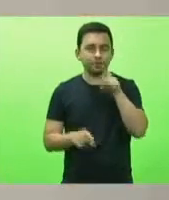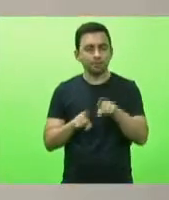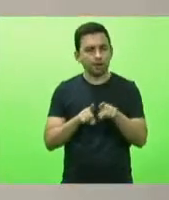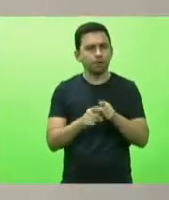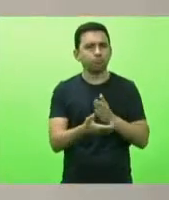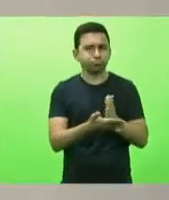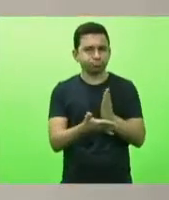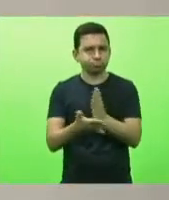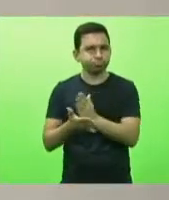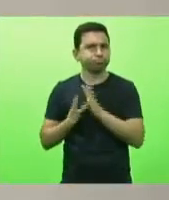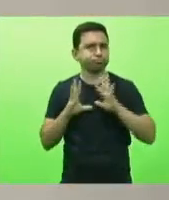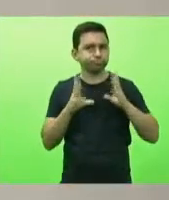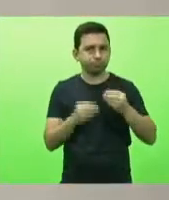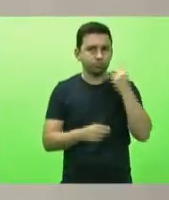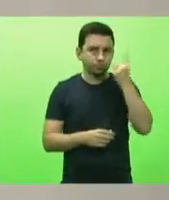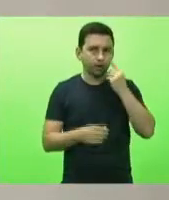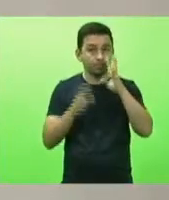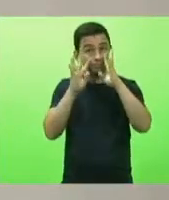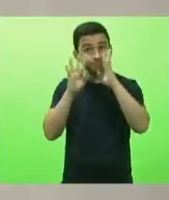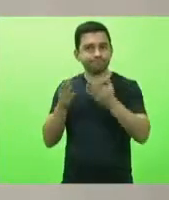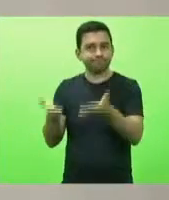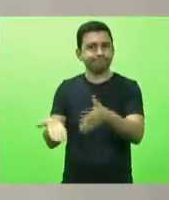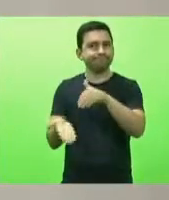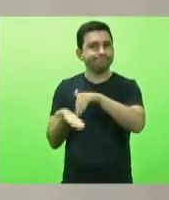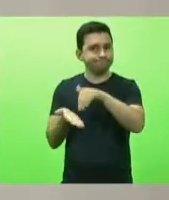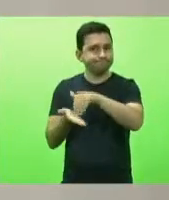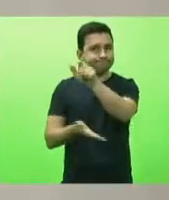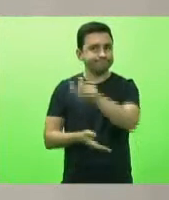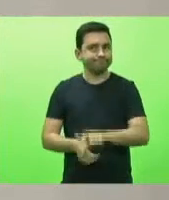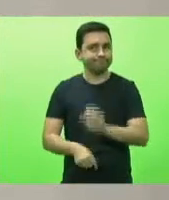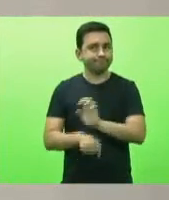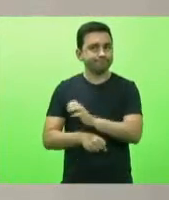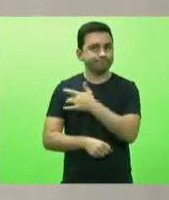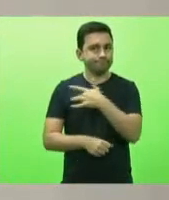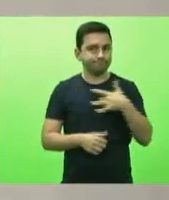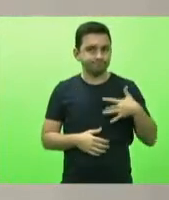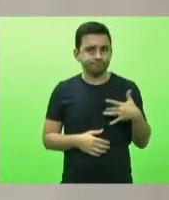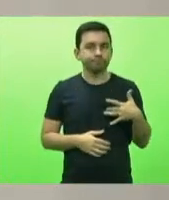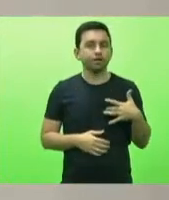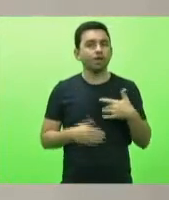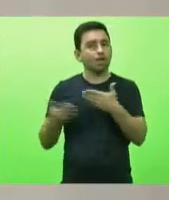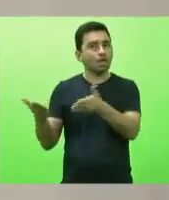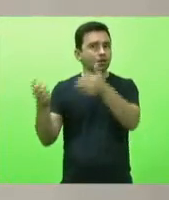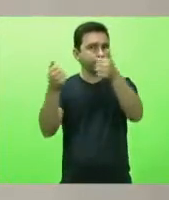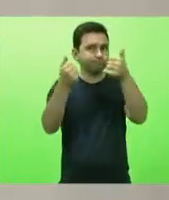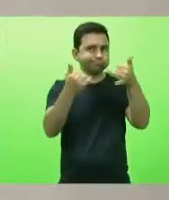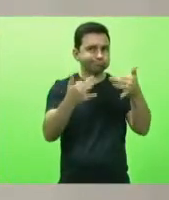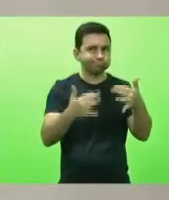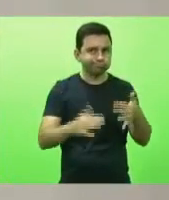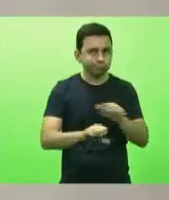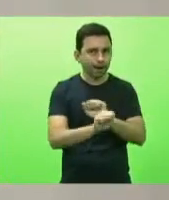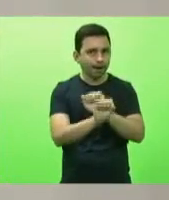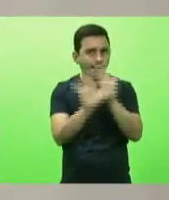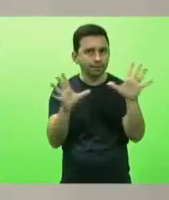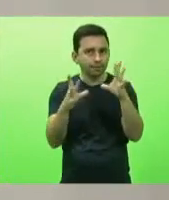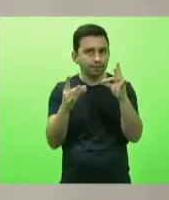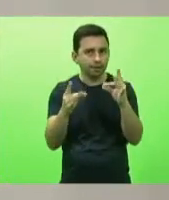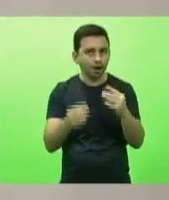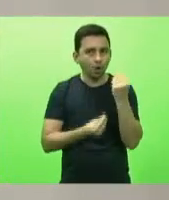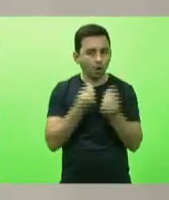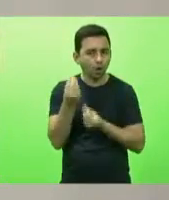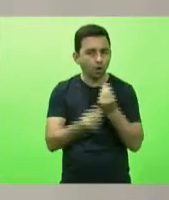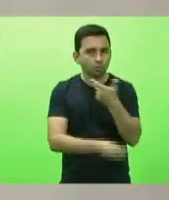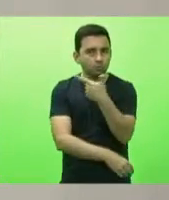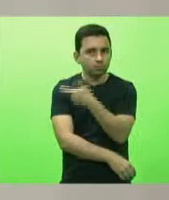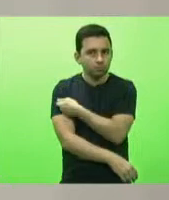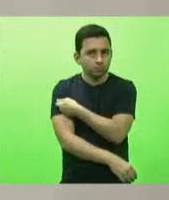parlamentares para ouvir o secretário de Estado da Saúde que prestará esclarecimentos detalhados do plano de vacinação traçado